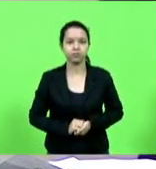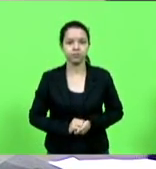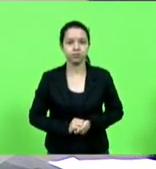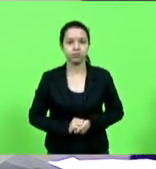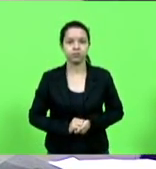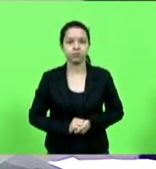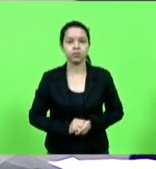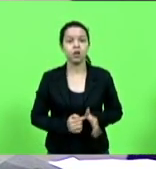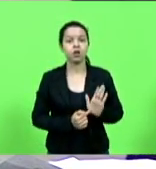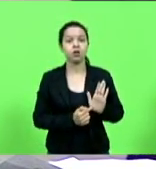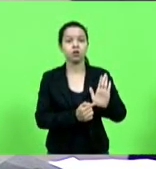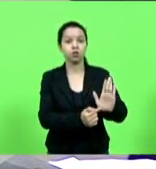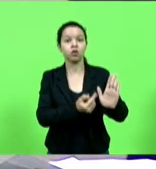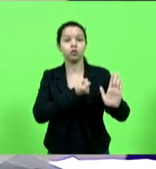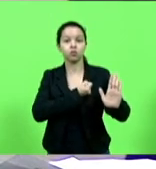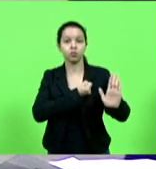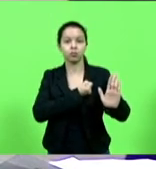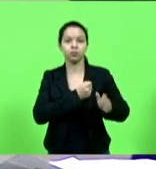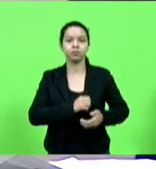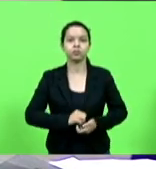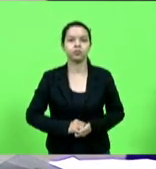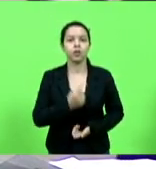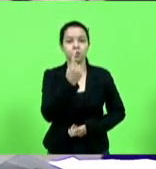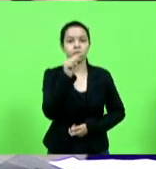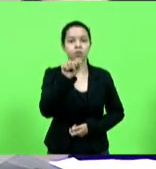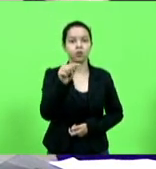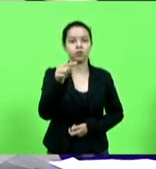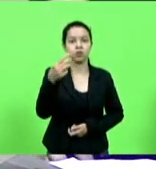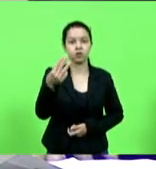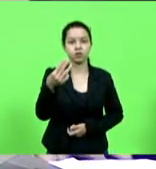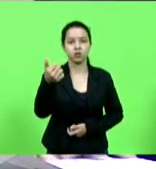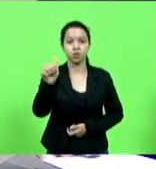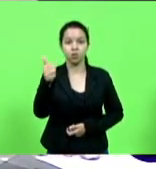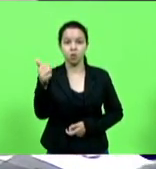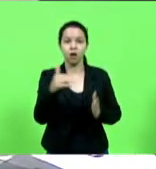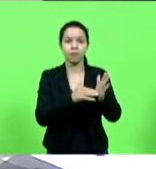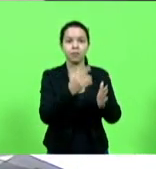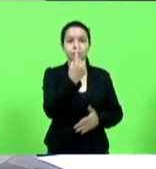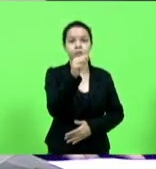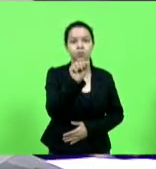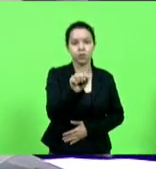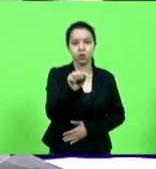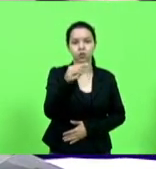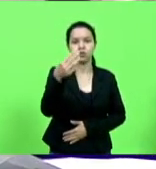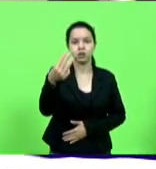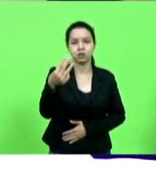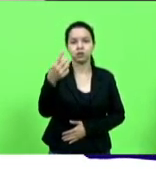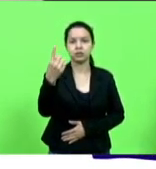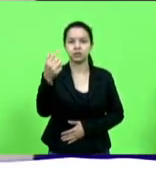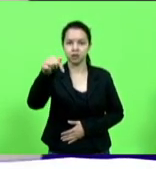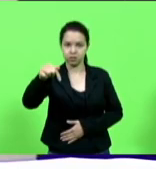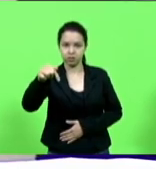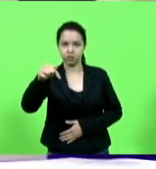seguintes indicações indicações 1311 a 1317